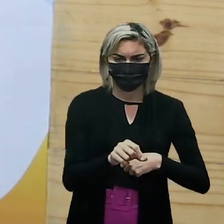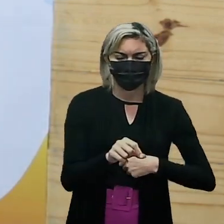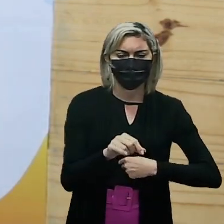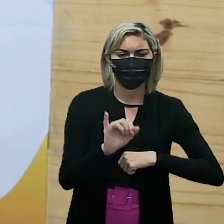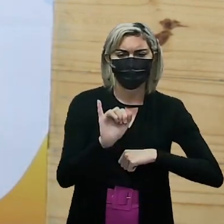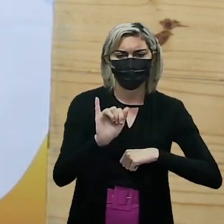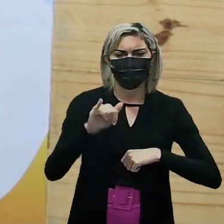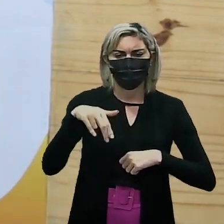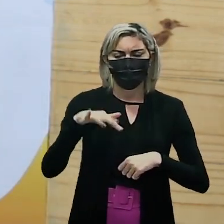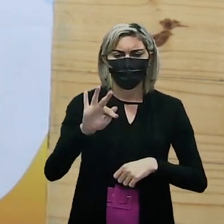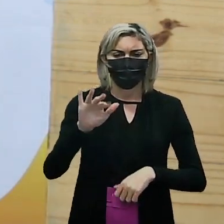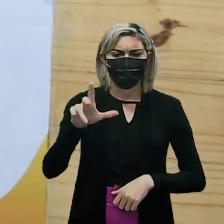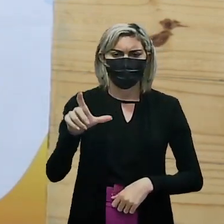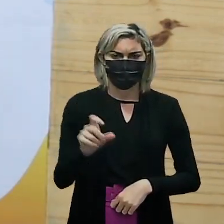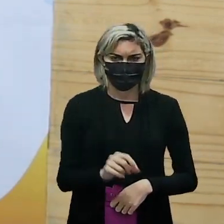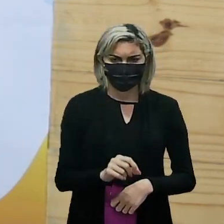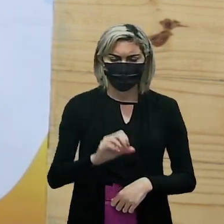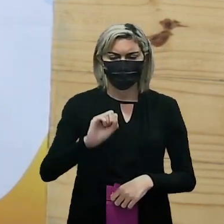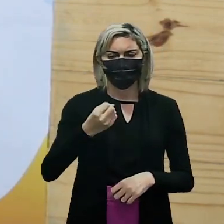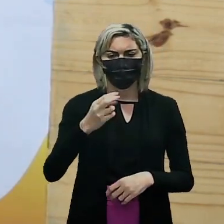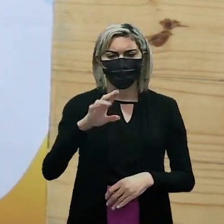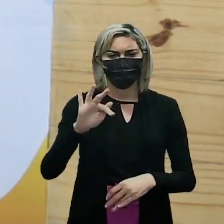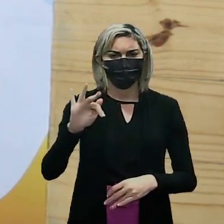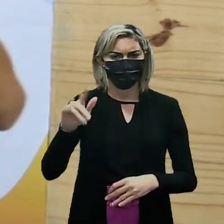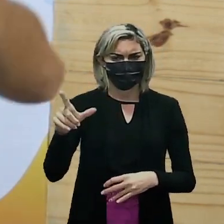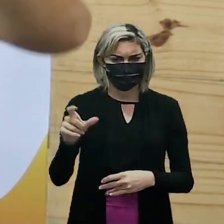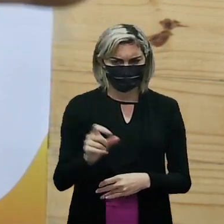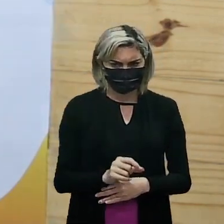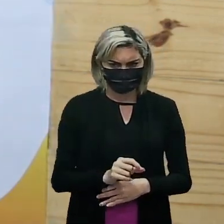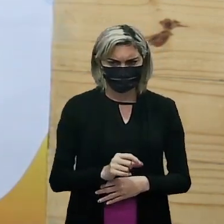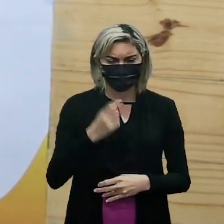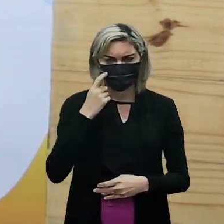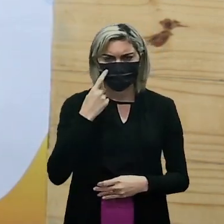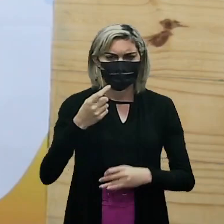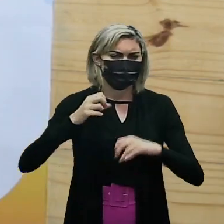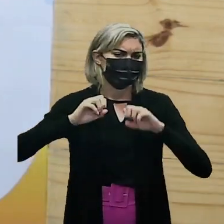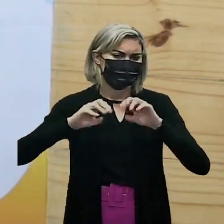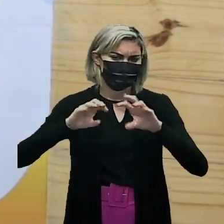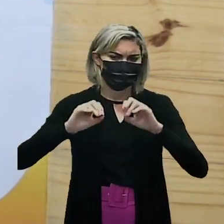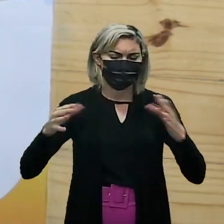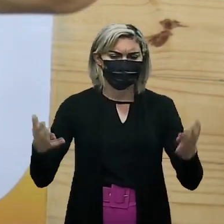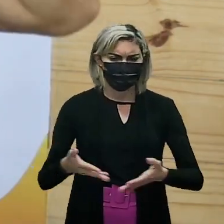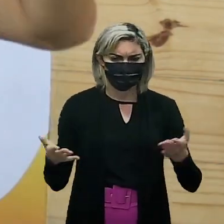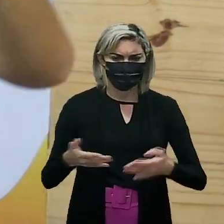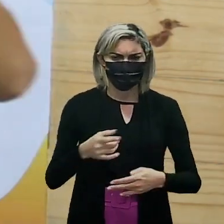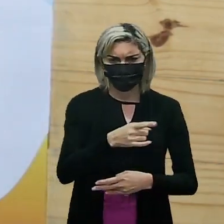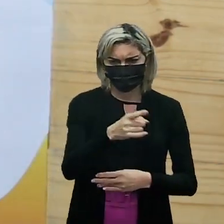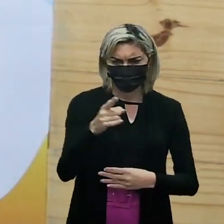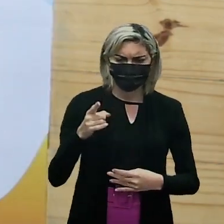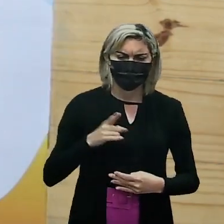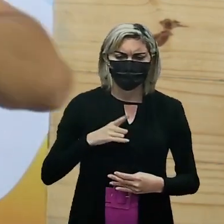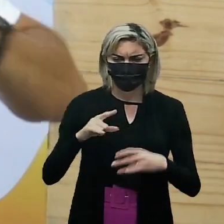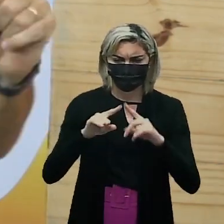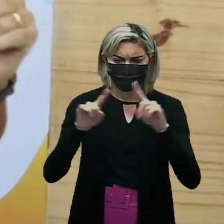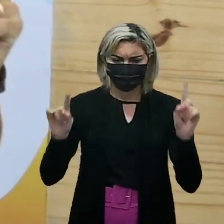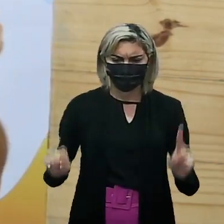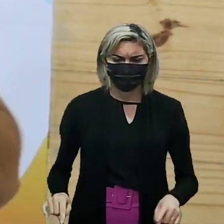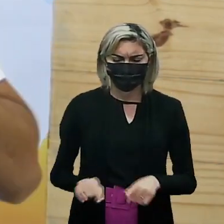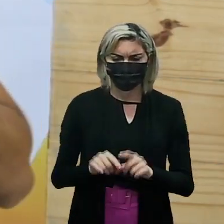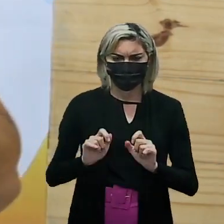infixo E o sufixo Olha eu vou ensinar Isso aqui agora Nesse quadrinho Que está aí agora